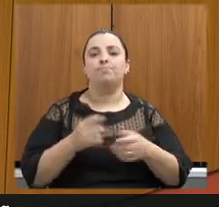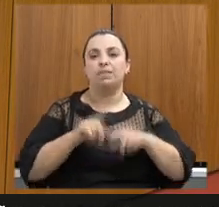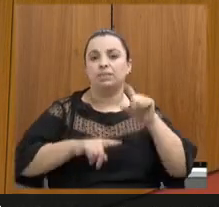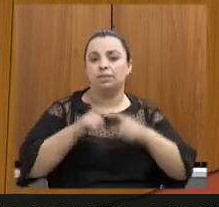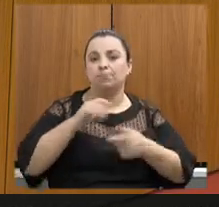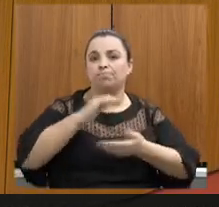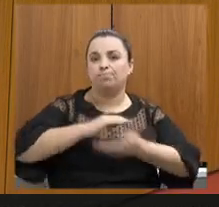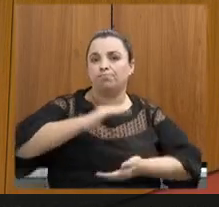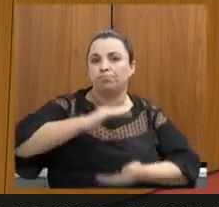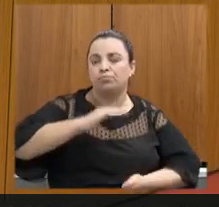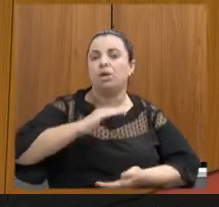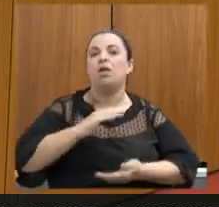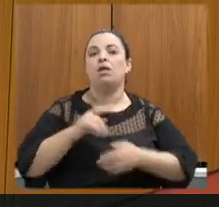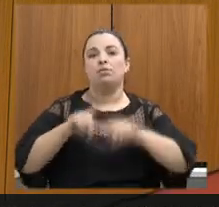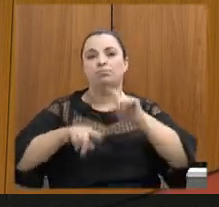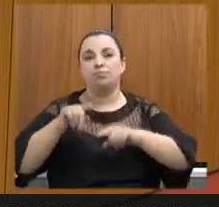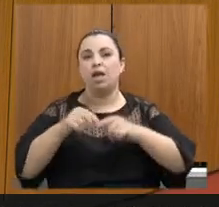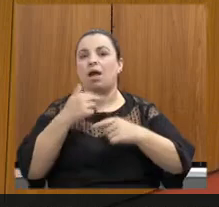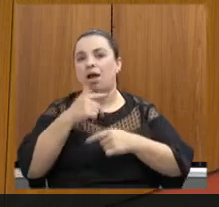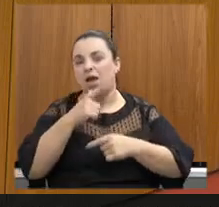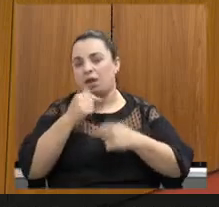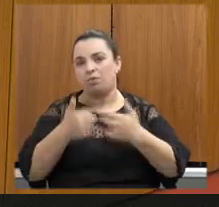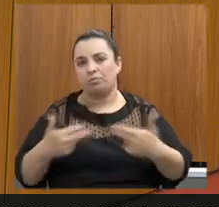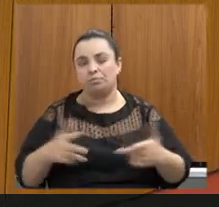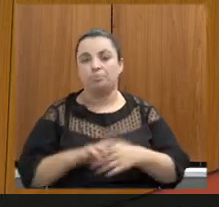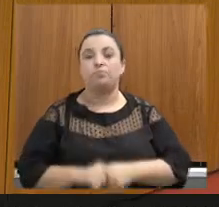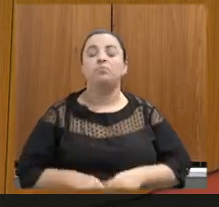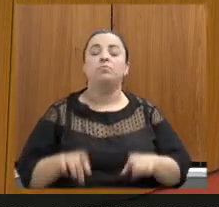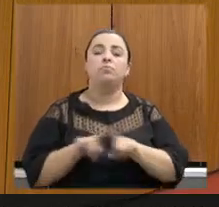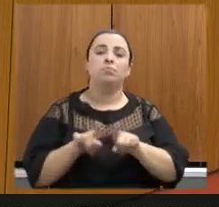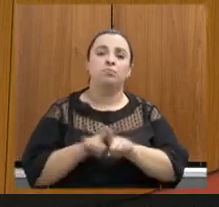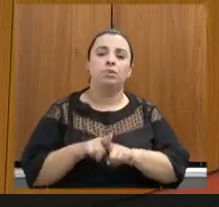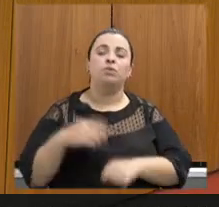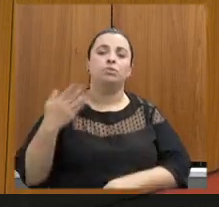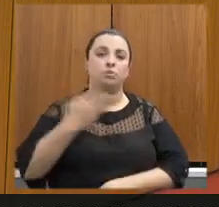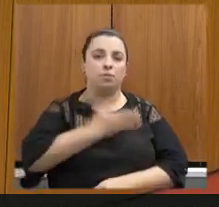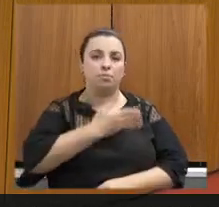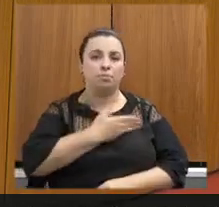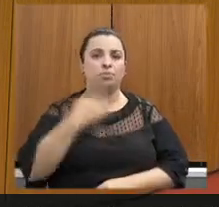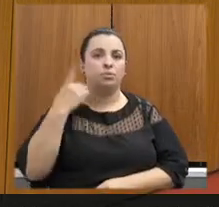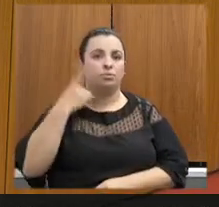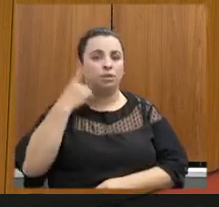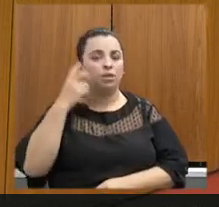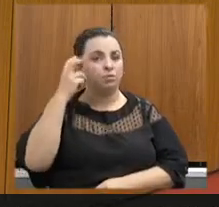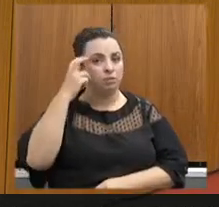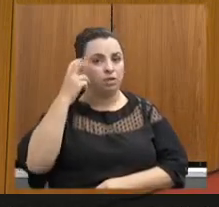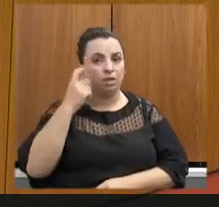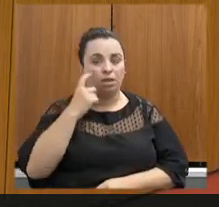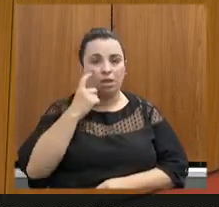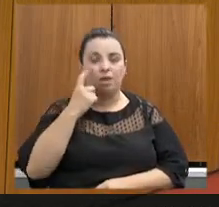Registro a presença dos ilustres colegas deputados, deputado José Guilherme,